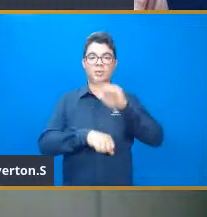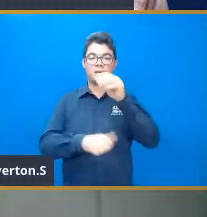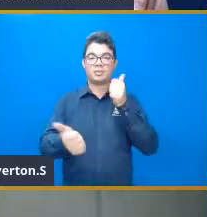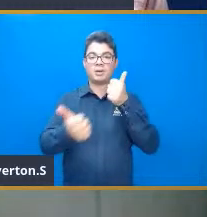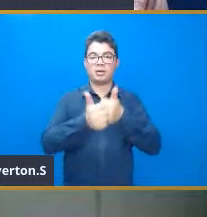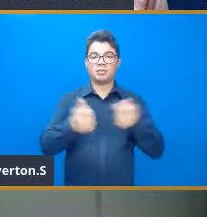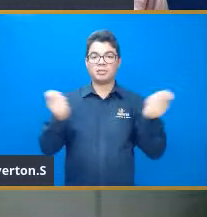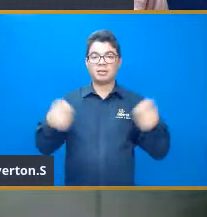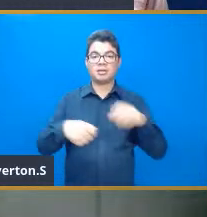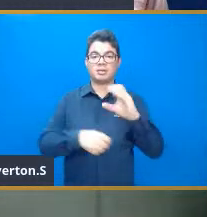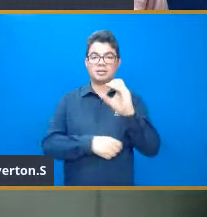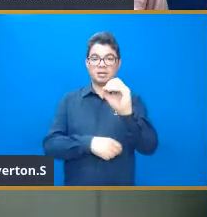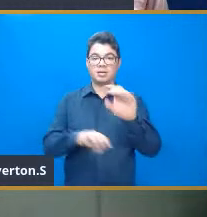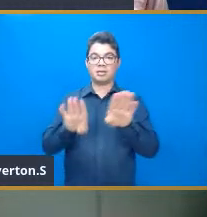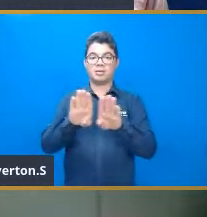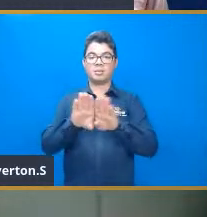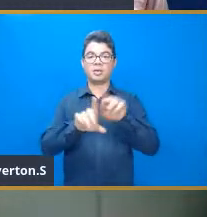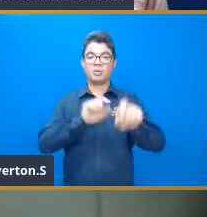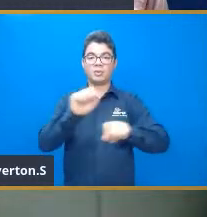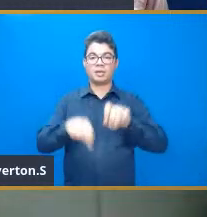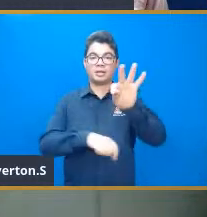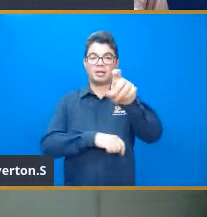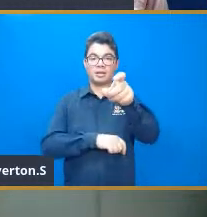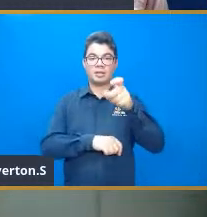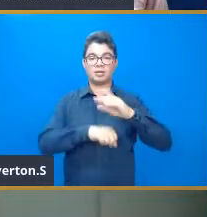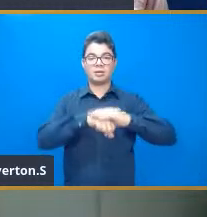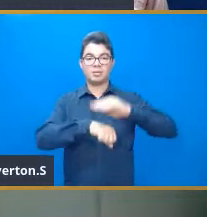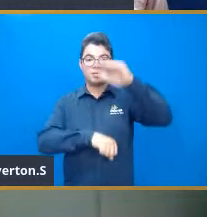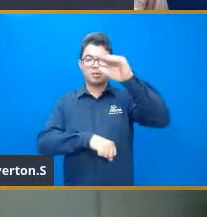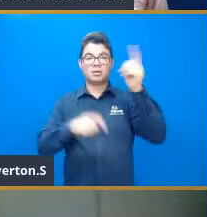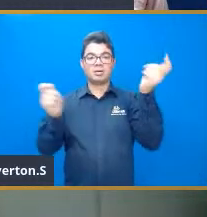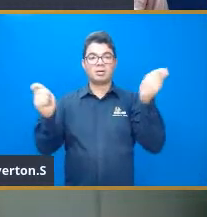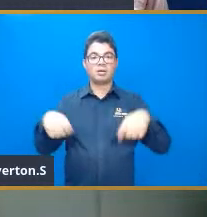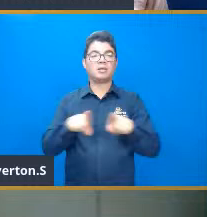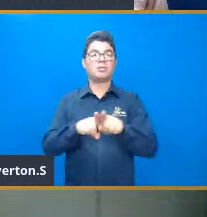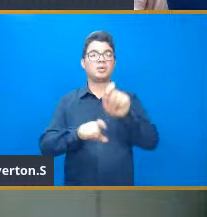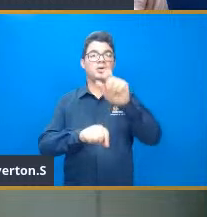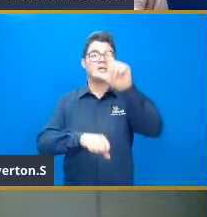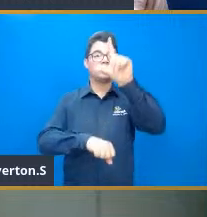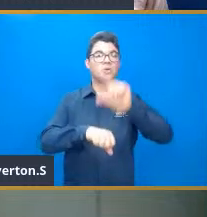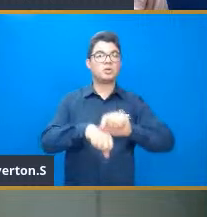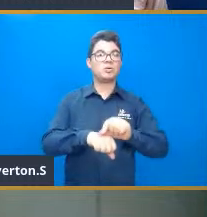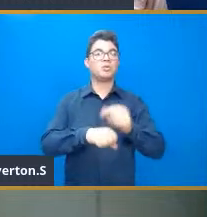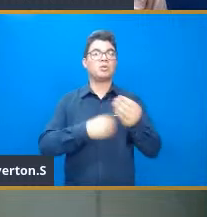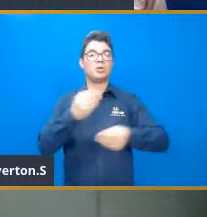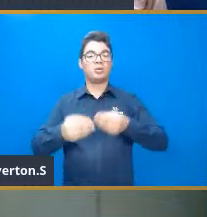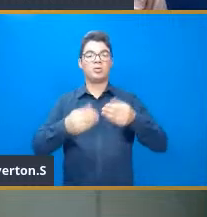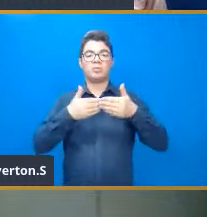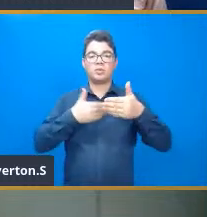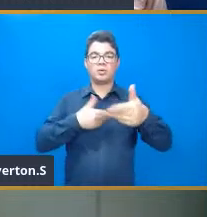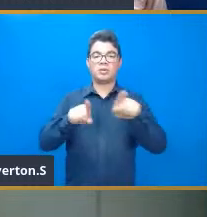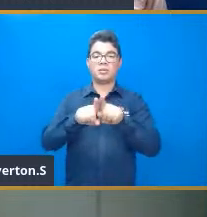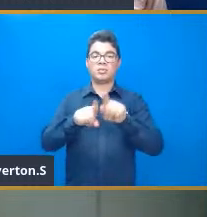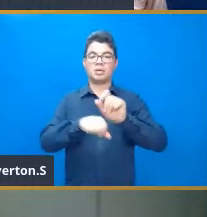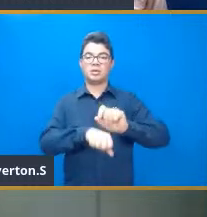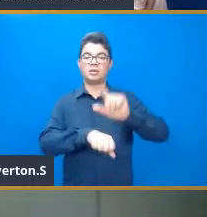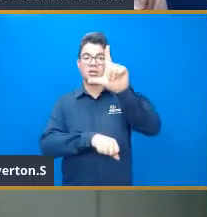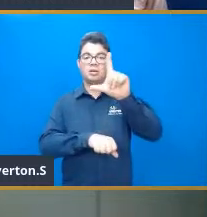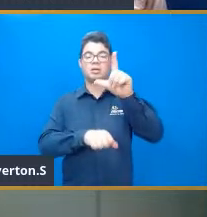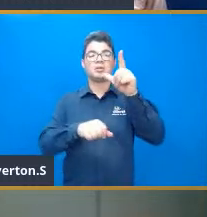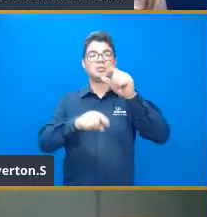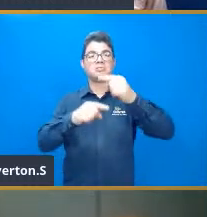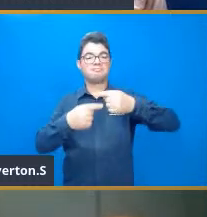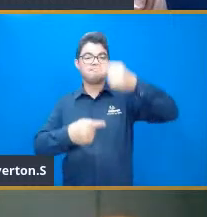zero, por exemplo, e aí tem uma taxa de crescimento, que diminui à medida que o passa, ou crescimento, ou decrescimento,